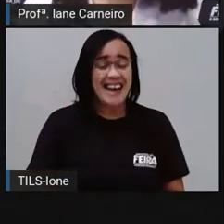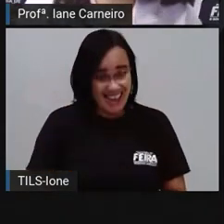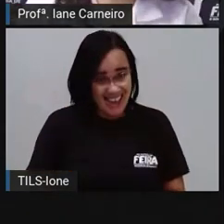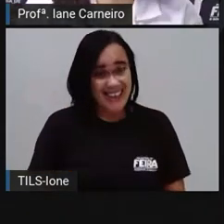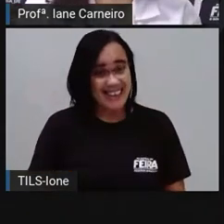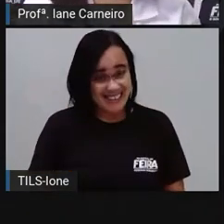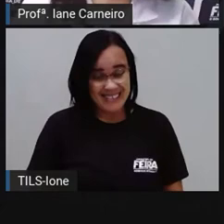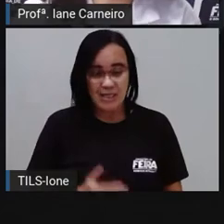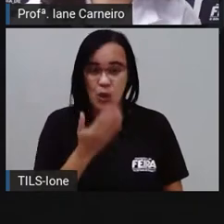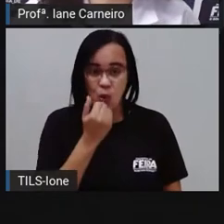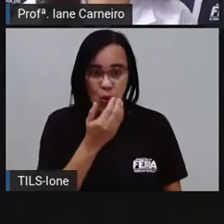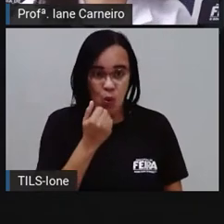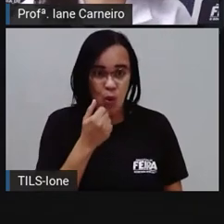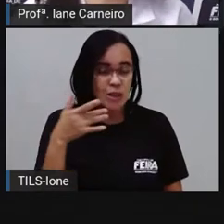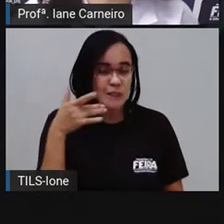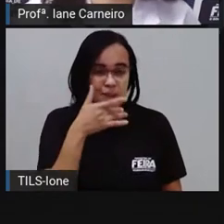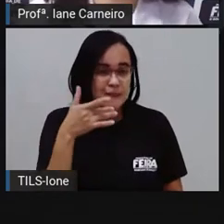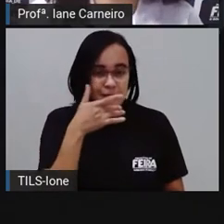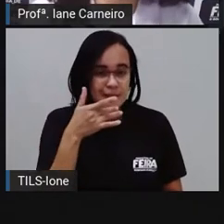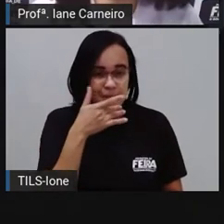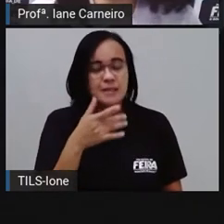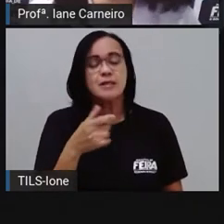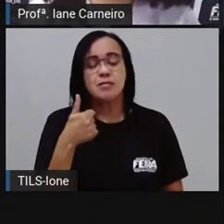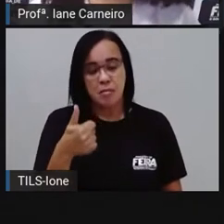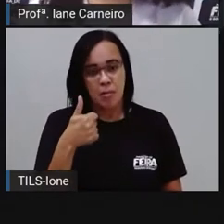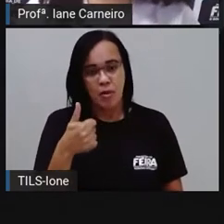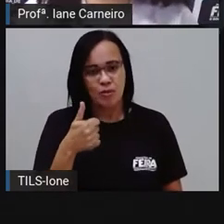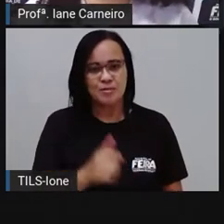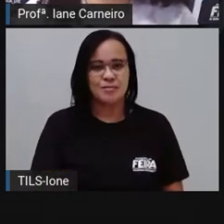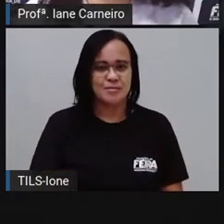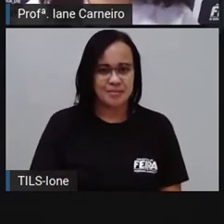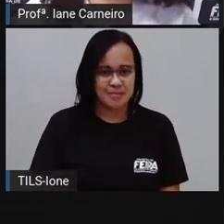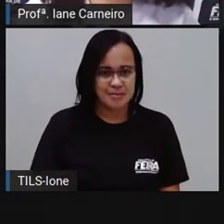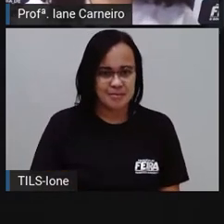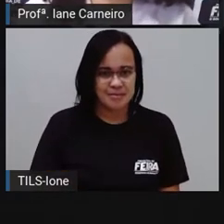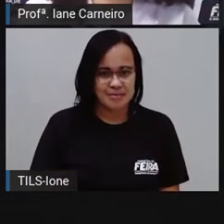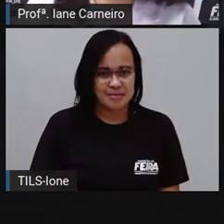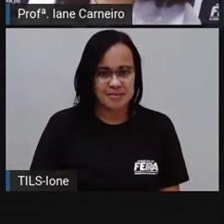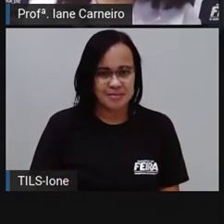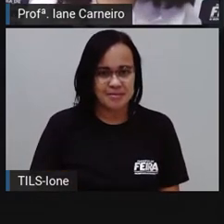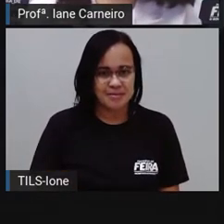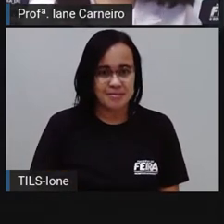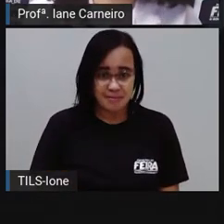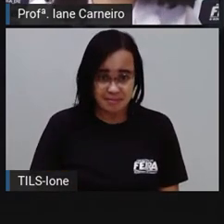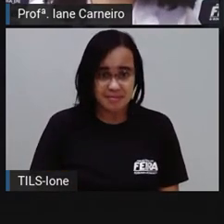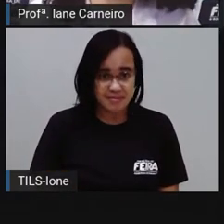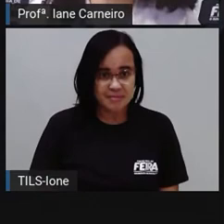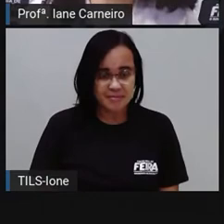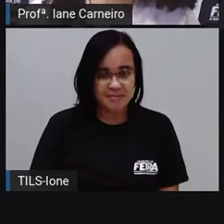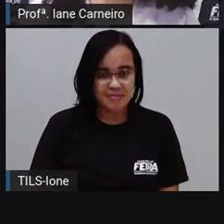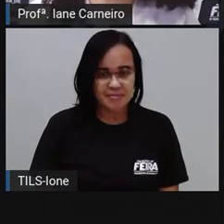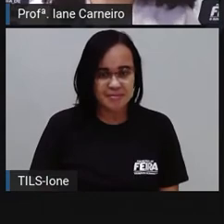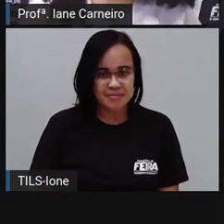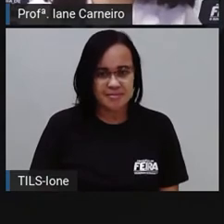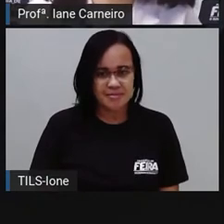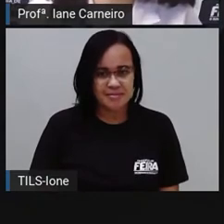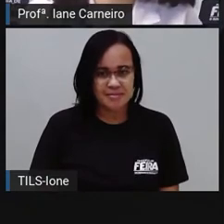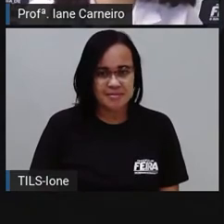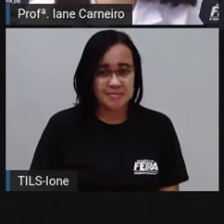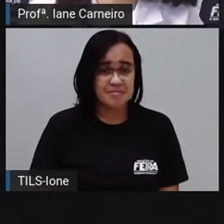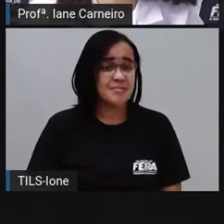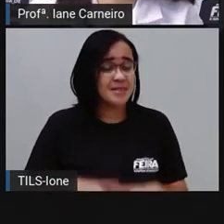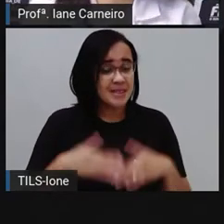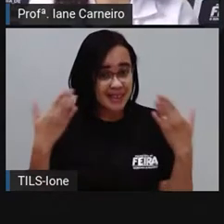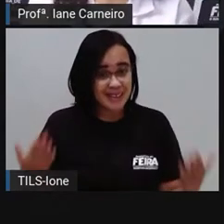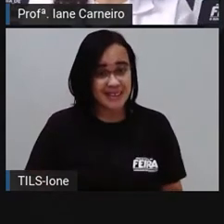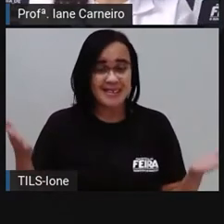Dizem que é gostoso, eu nunca comi não, mocofato. A gente vê aqui os pedaços, tá bom? E aí,